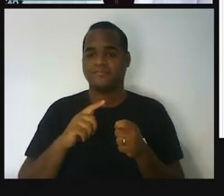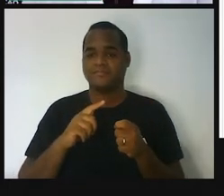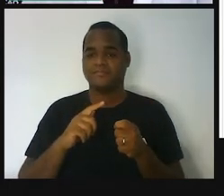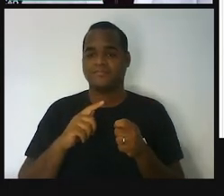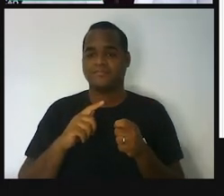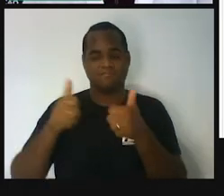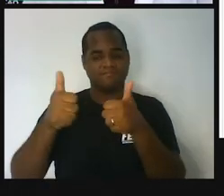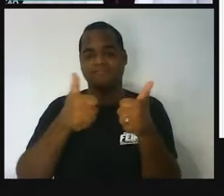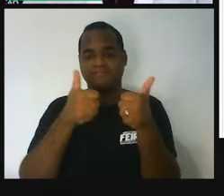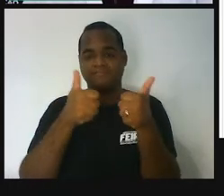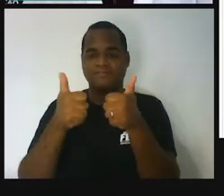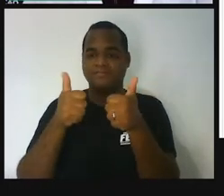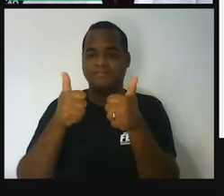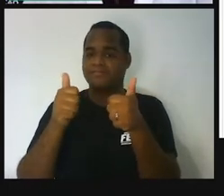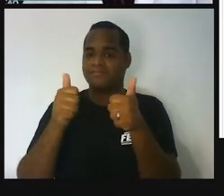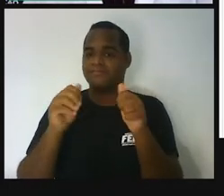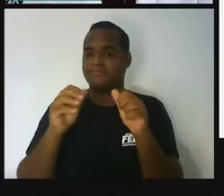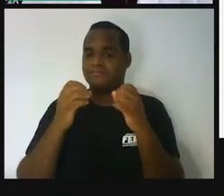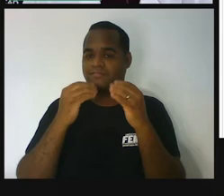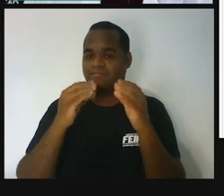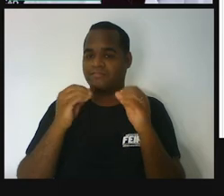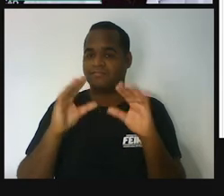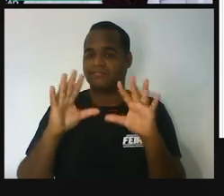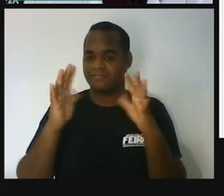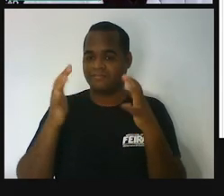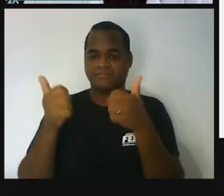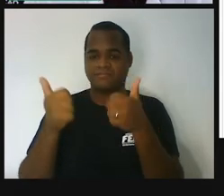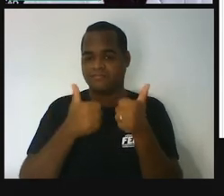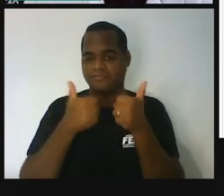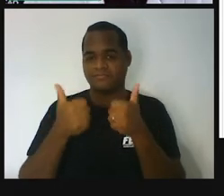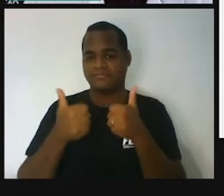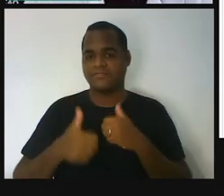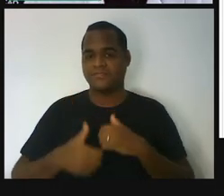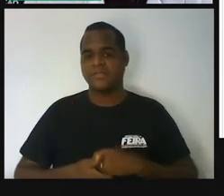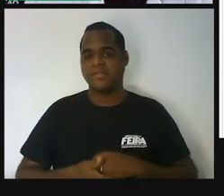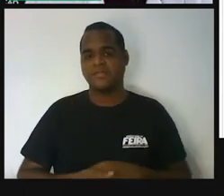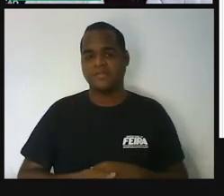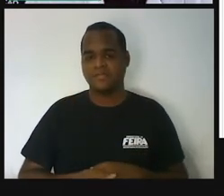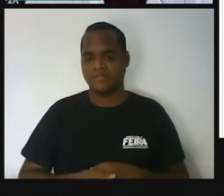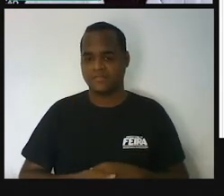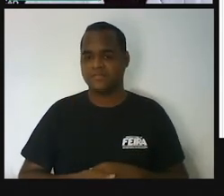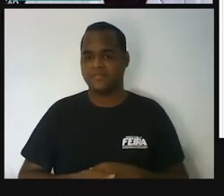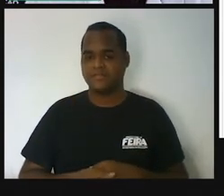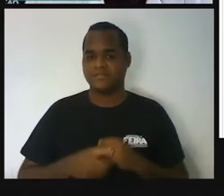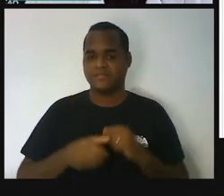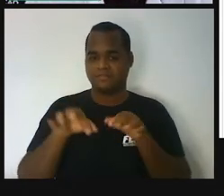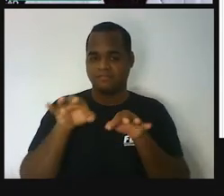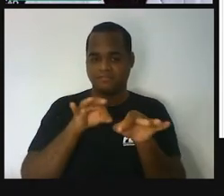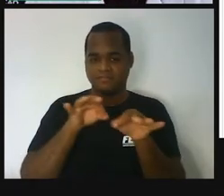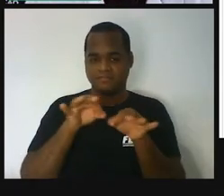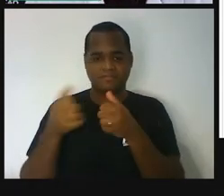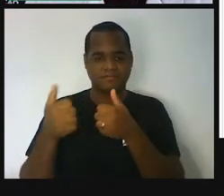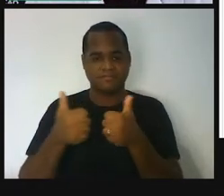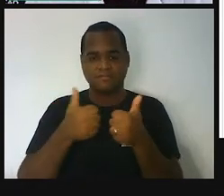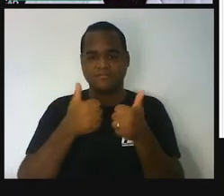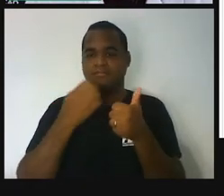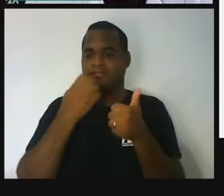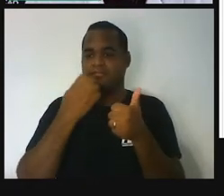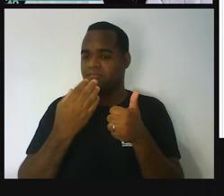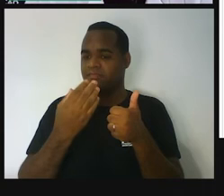Belezinha. Show de bola. Agora é só a gente posicionar aqui. Do jeito que estava posicionado.